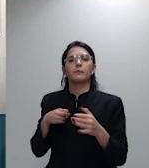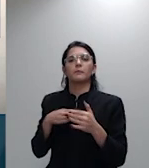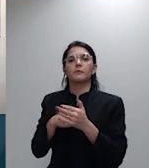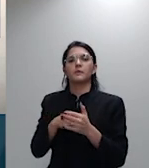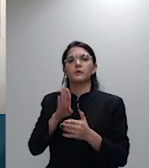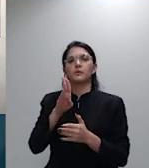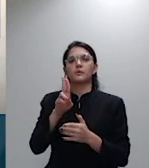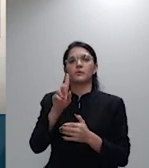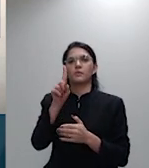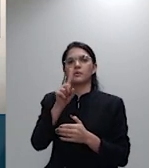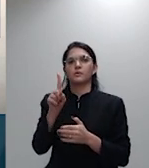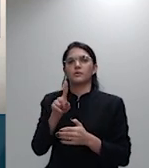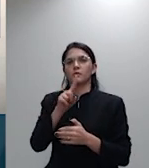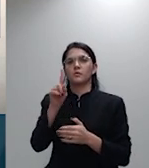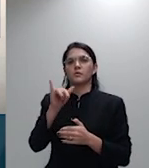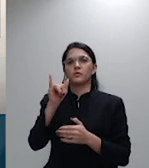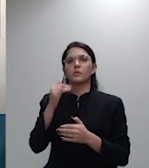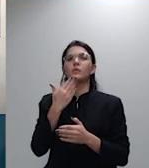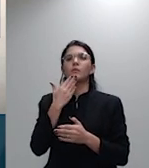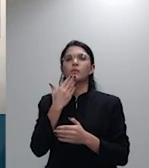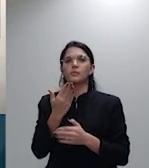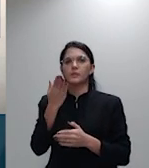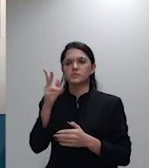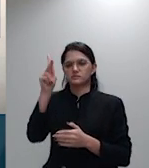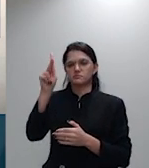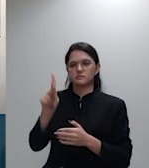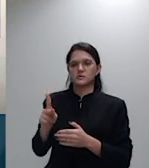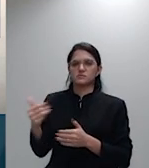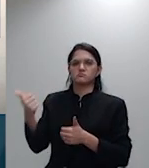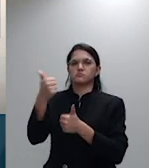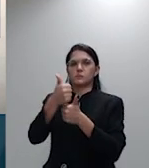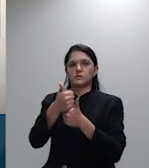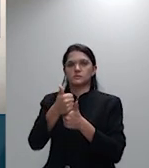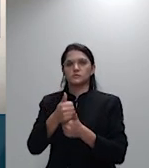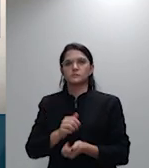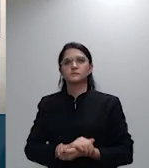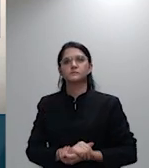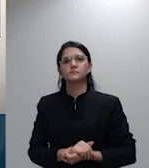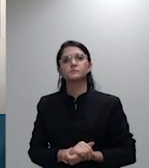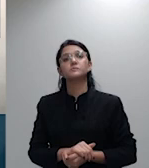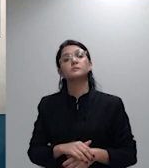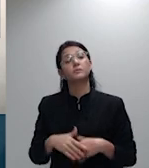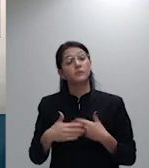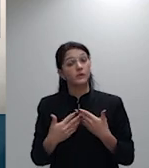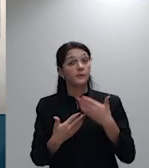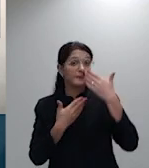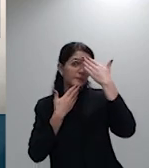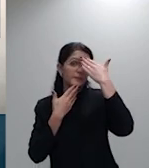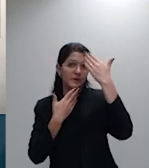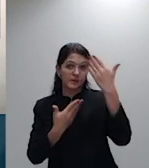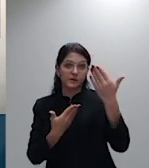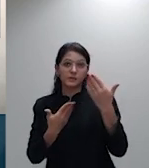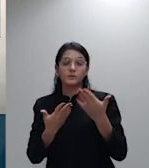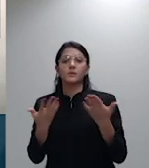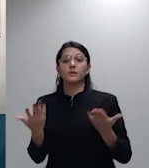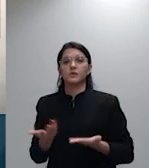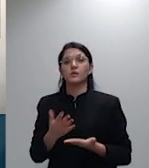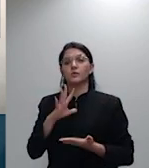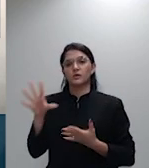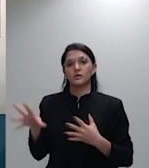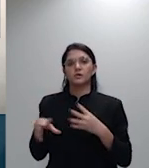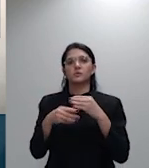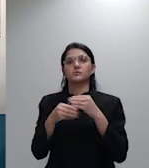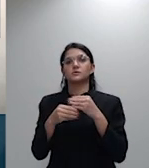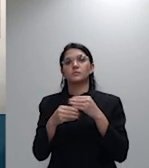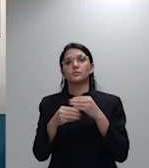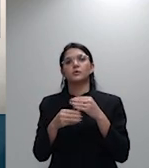assumindo a presidência obrigado senhor presidente então chamando novamente a julgamentação recesória 5171 do